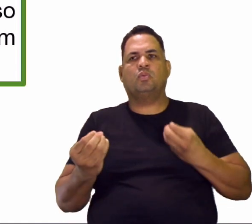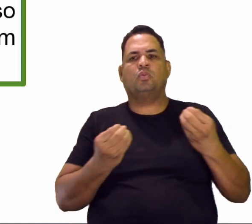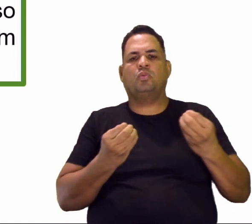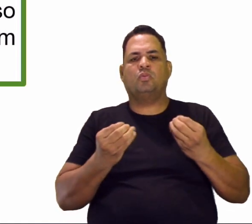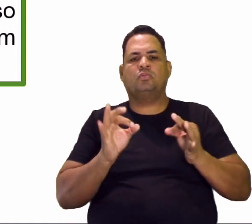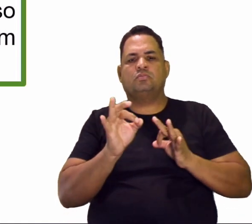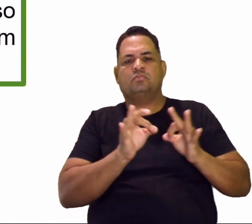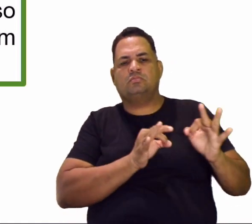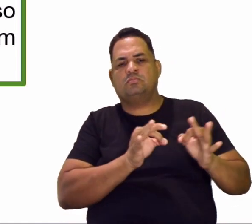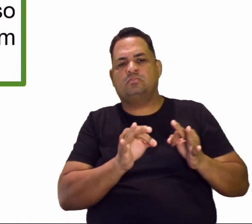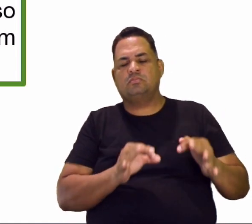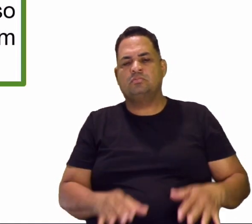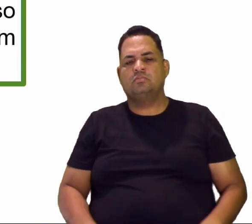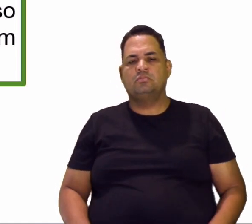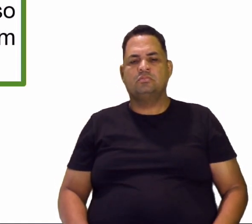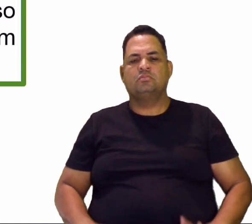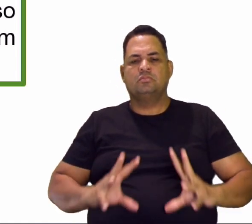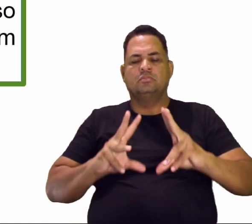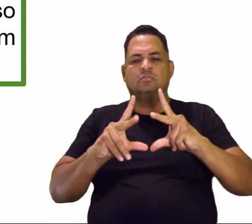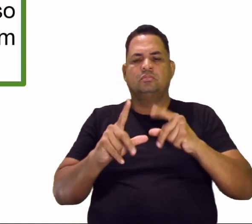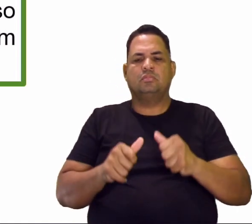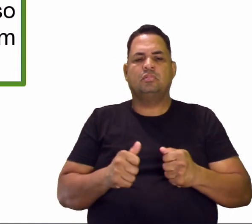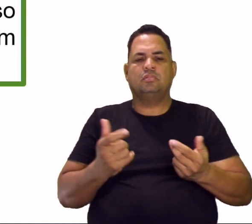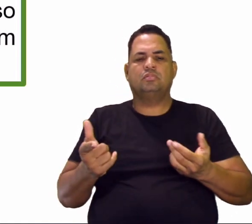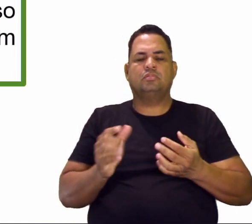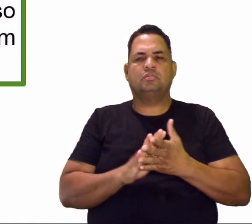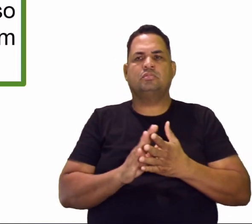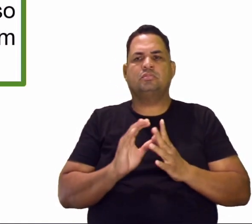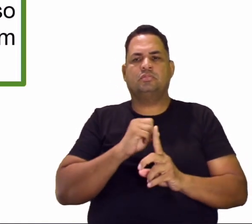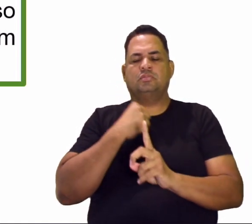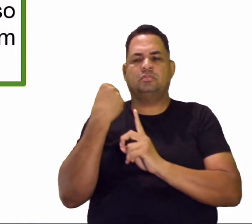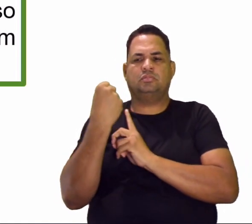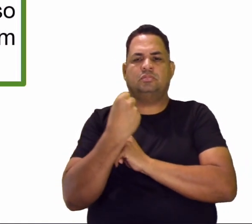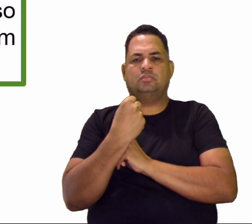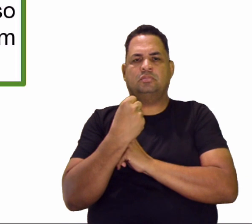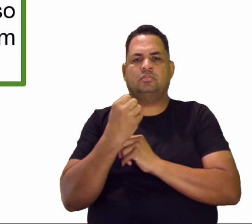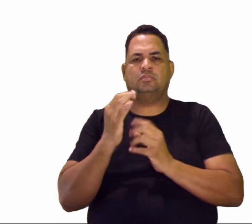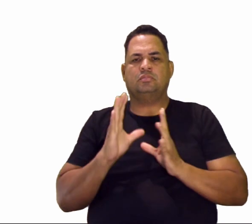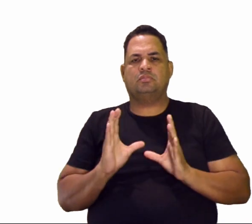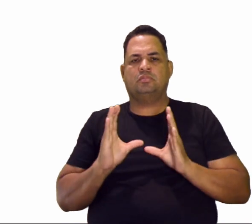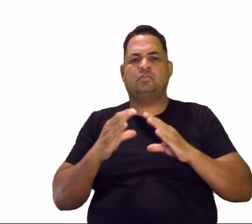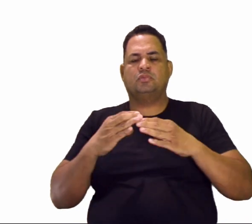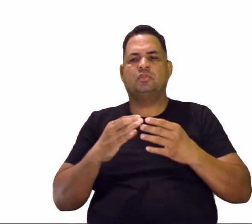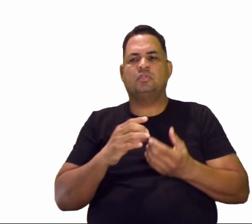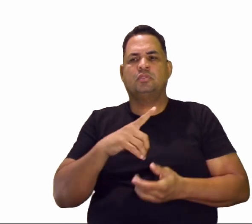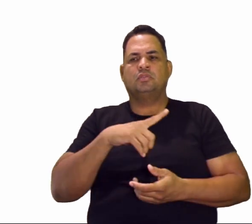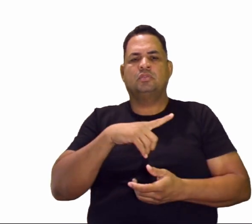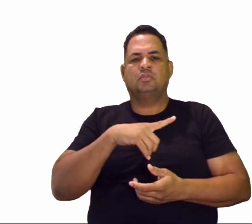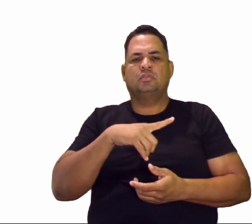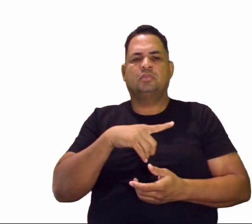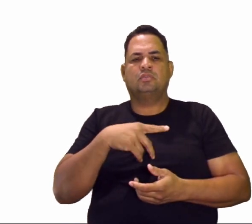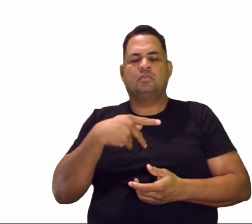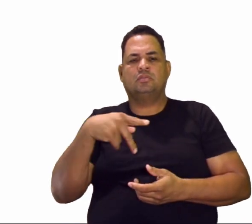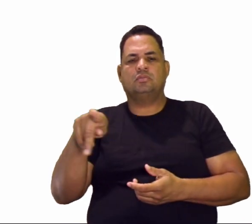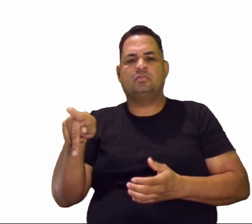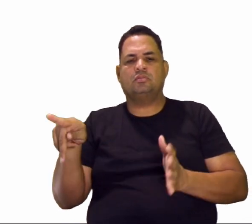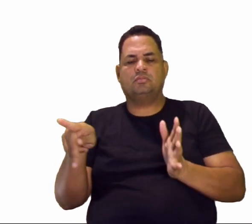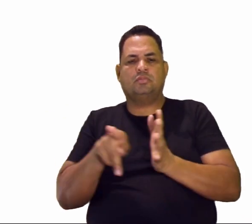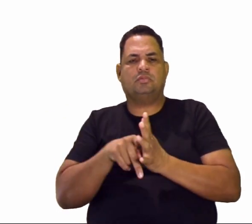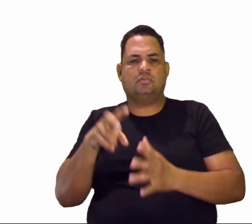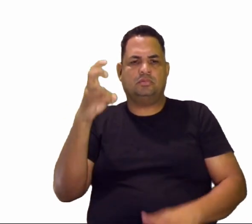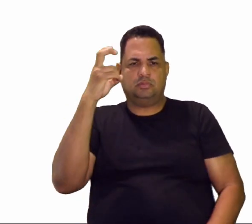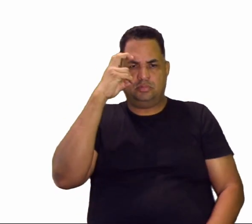como se organizam, né? Então, todas as sociedades, todos os grupos sociais têm a sua